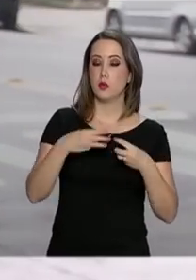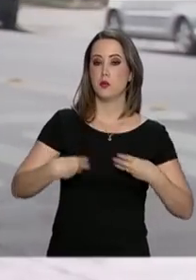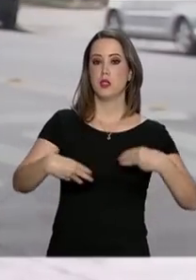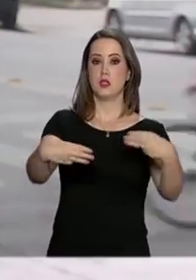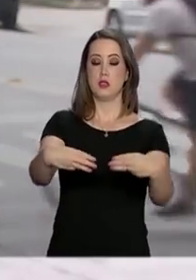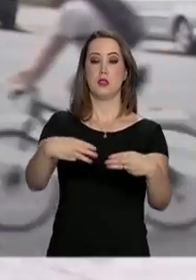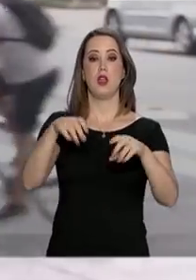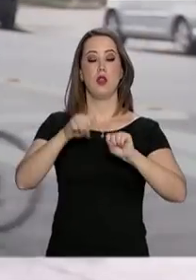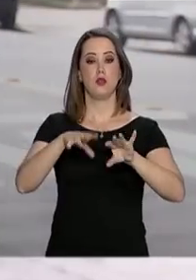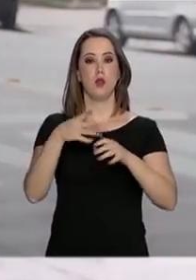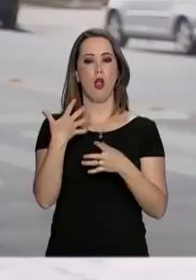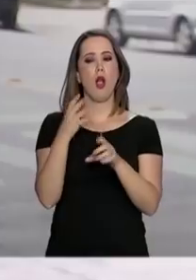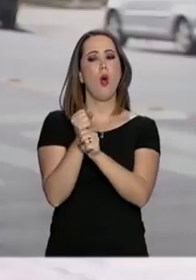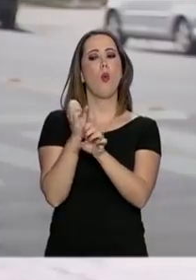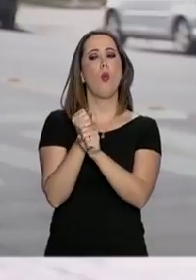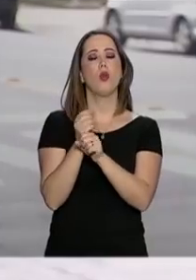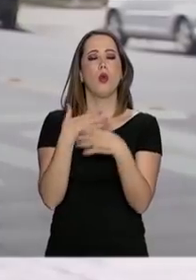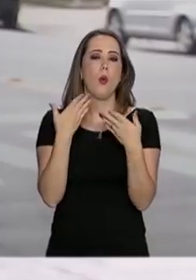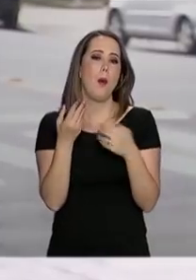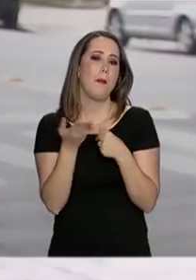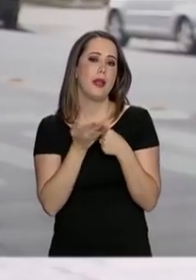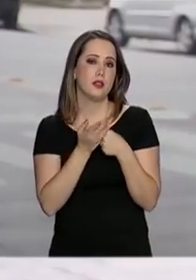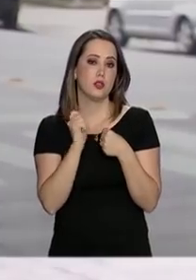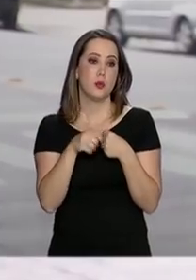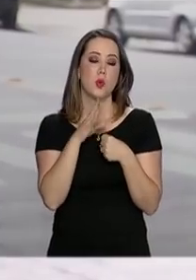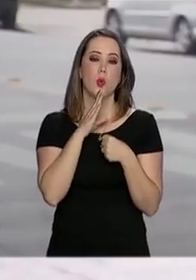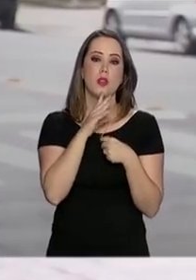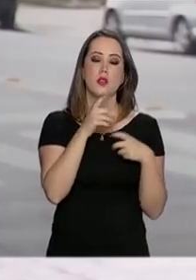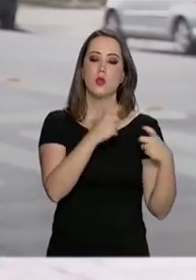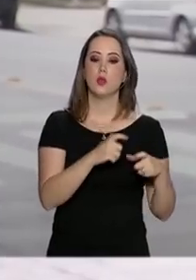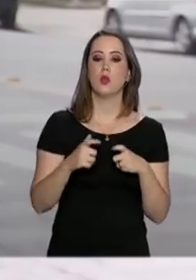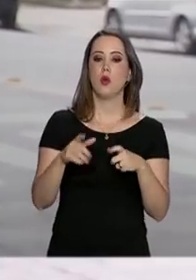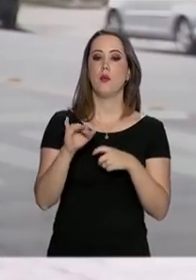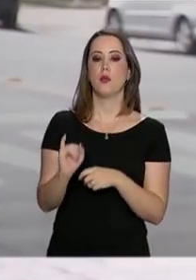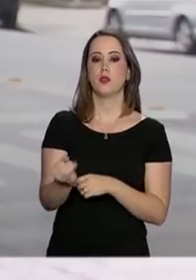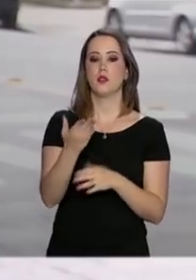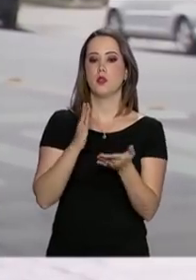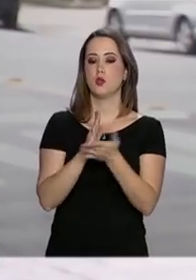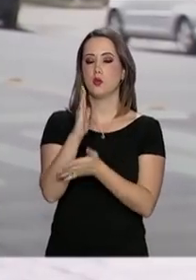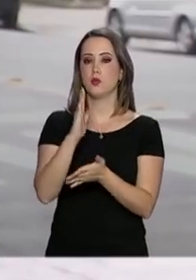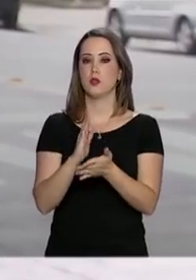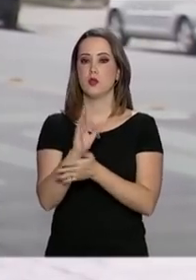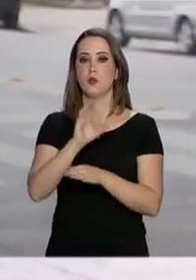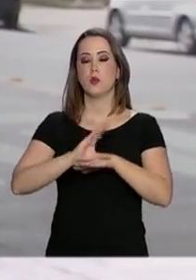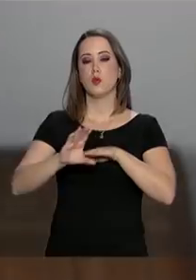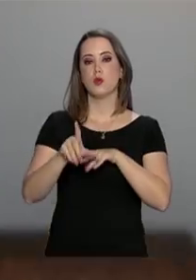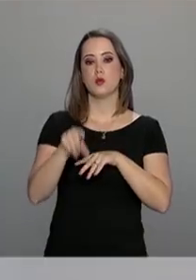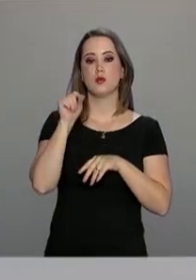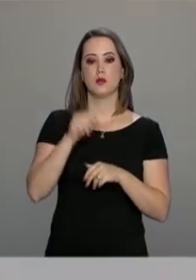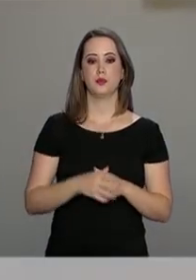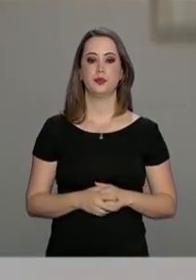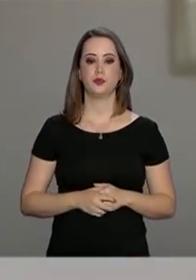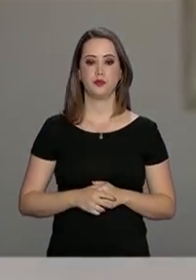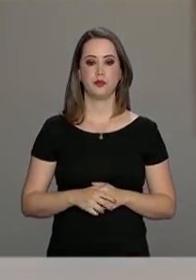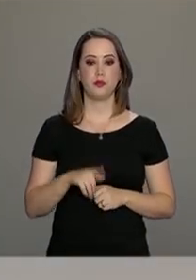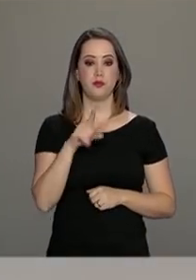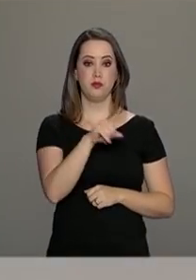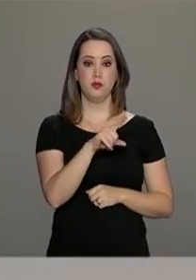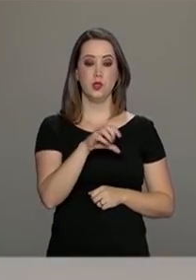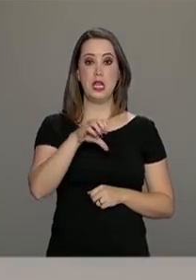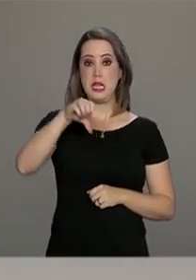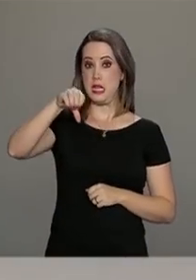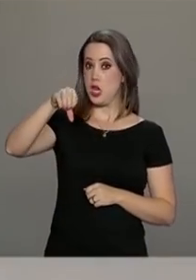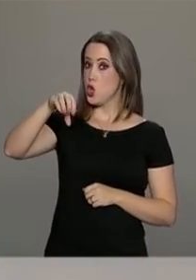calcula a média do estudante e permite que ele conheça as chances de aprovação para o curso escolhido. Felipe tirou nota